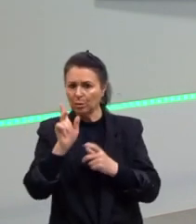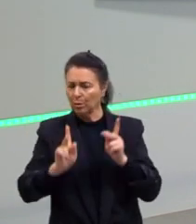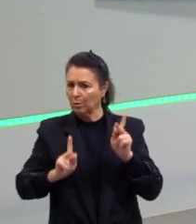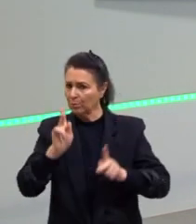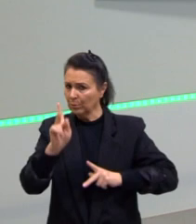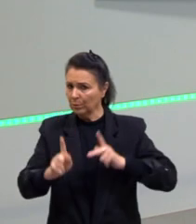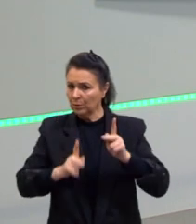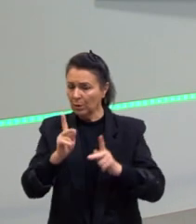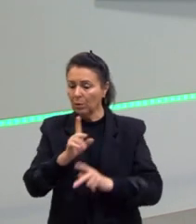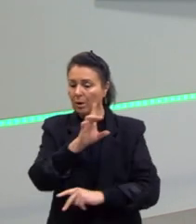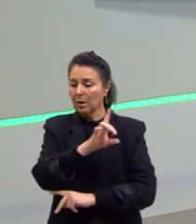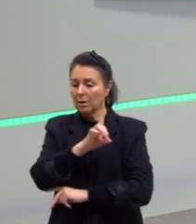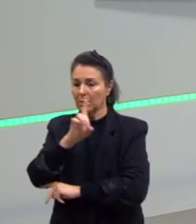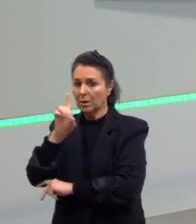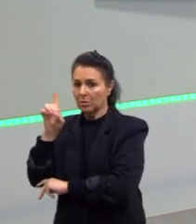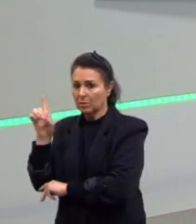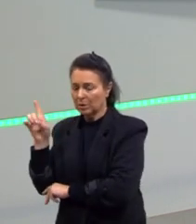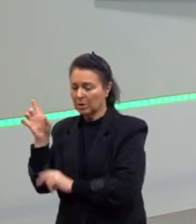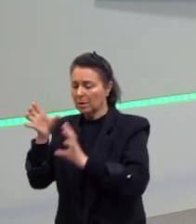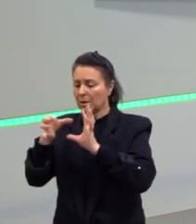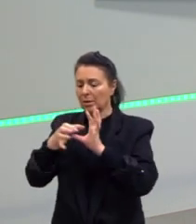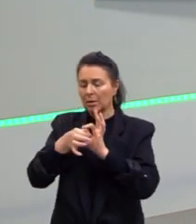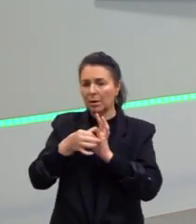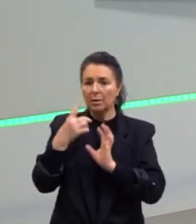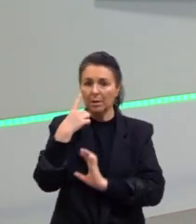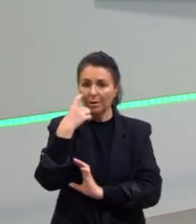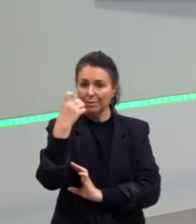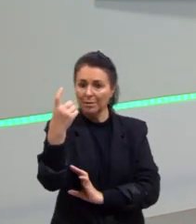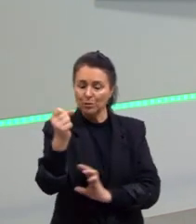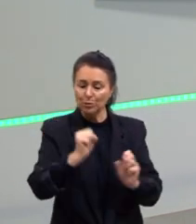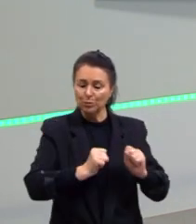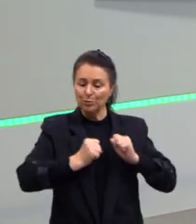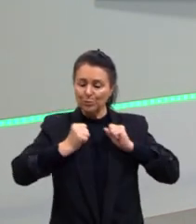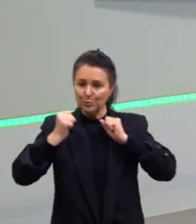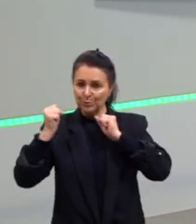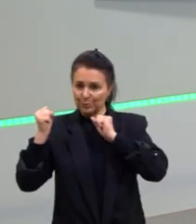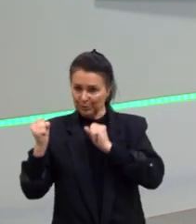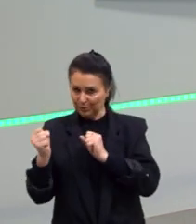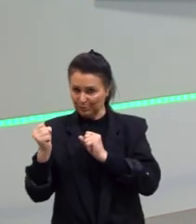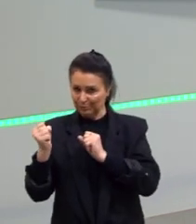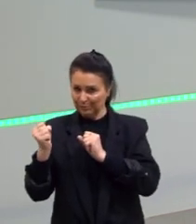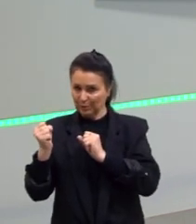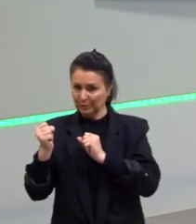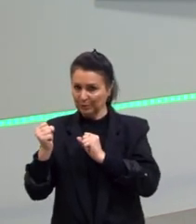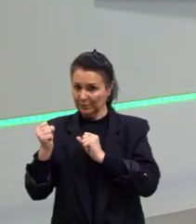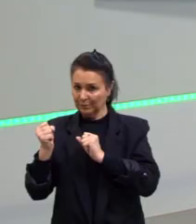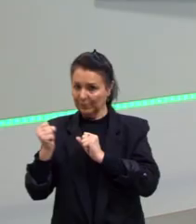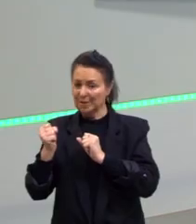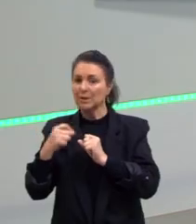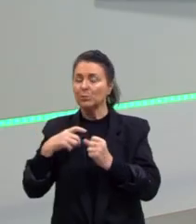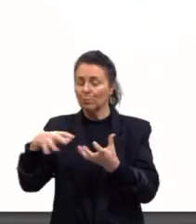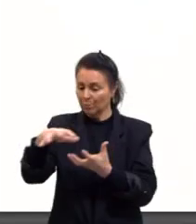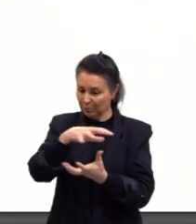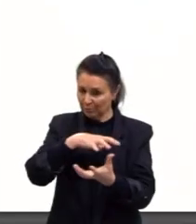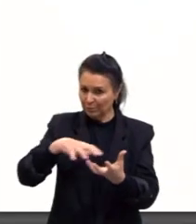direita que estaria mais ligada ao interesse dos poderosos, dos estabelecidos. Vem aí da Revolução Francesa. E